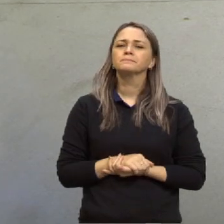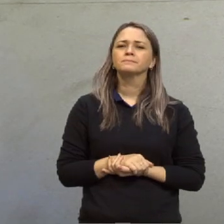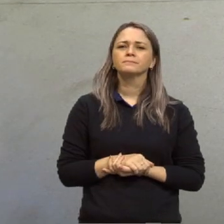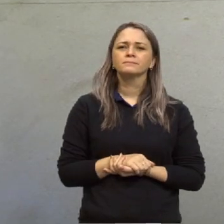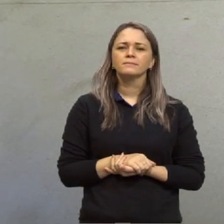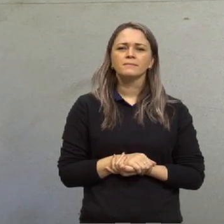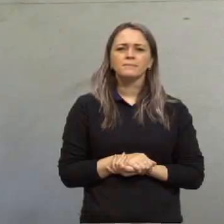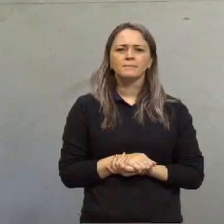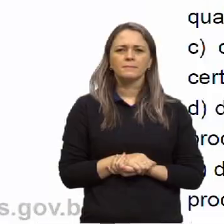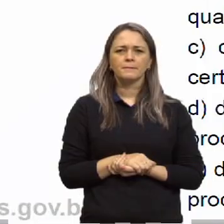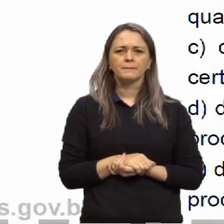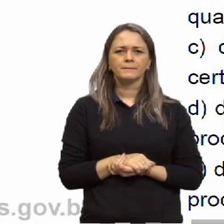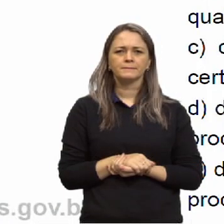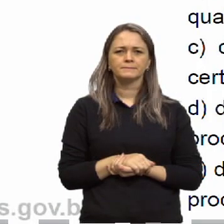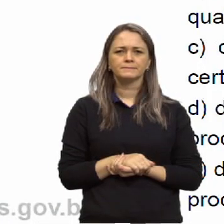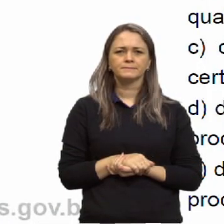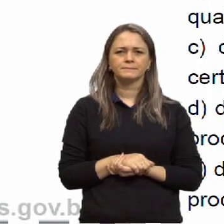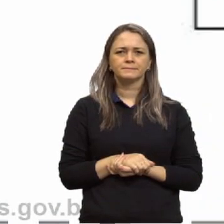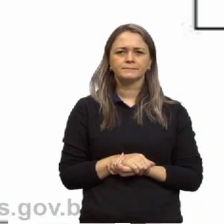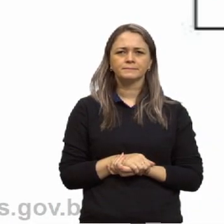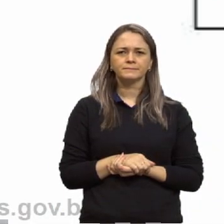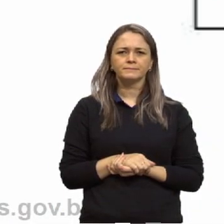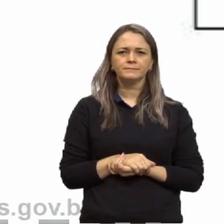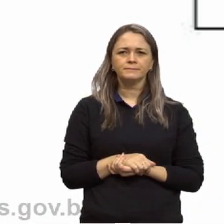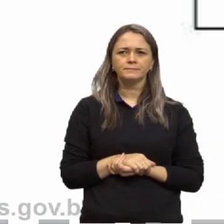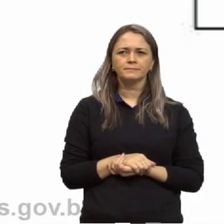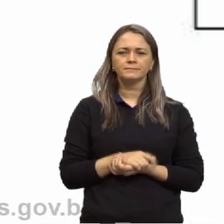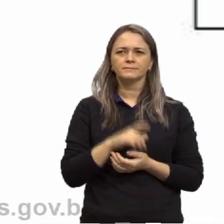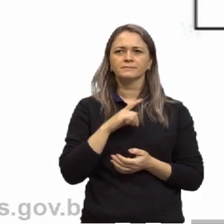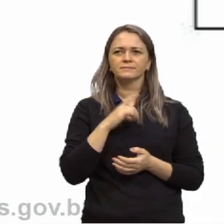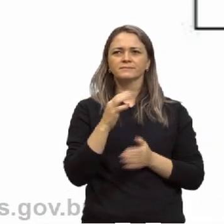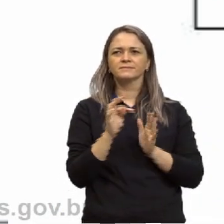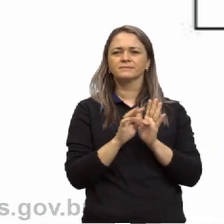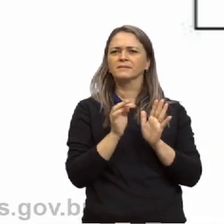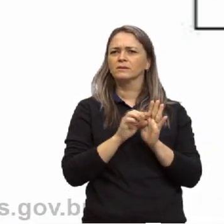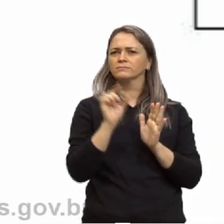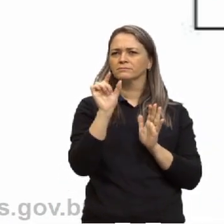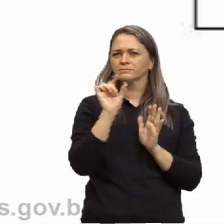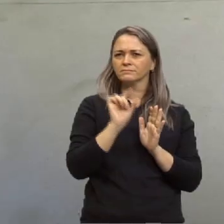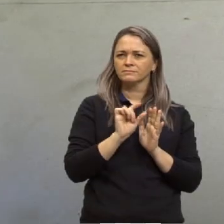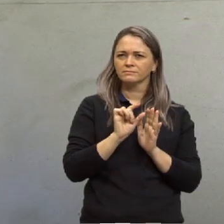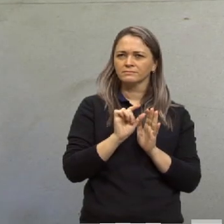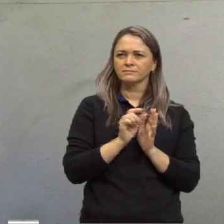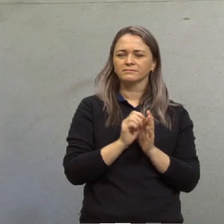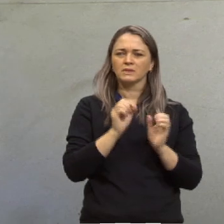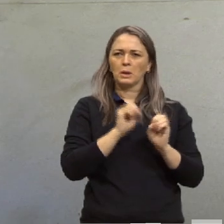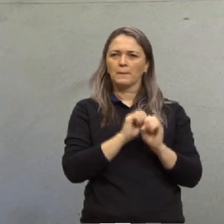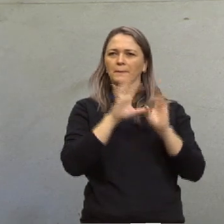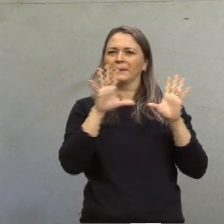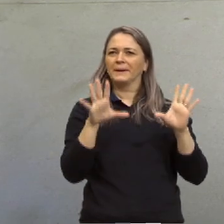Trouxe mais uma, tá? Eu sei que o texto aqui ficou pequenininho, por isso eu já trouxe ele ampliado num outro slide.